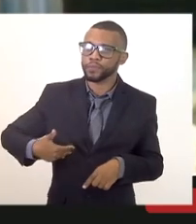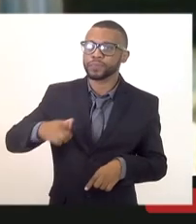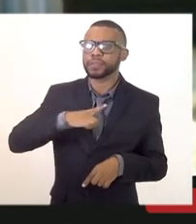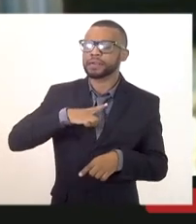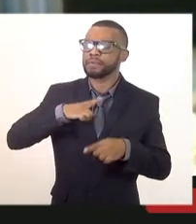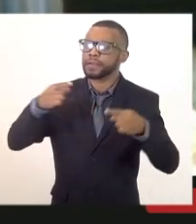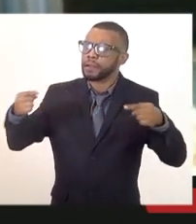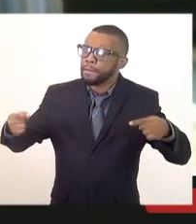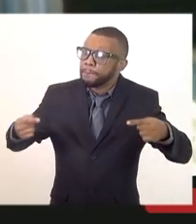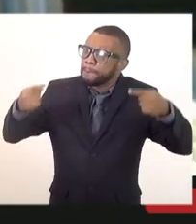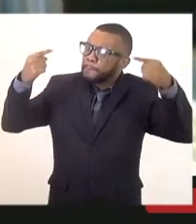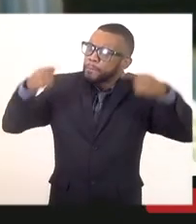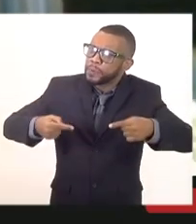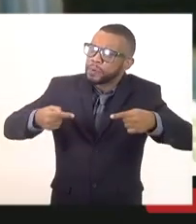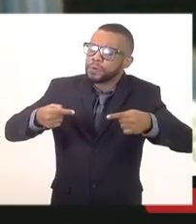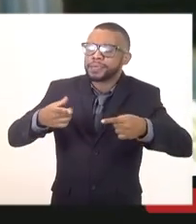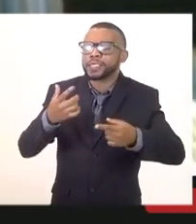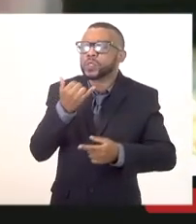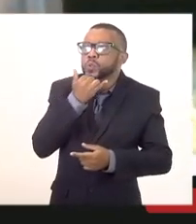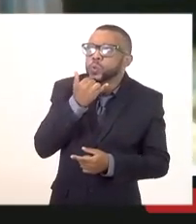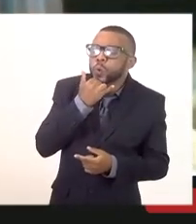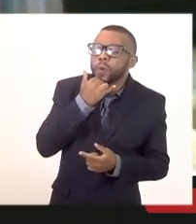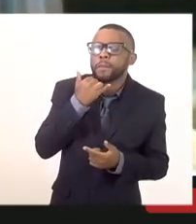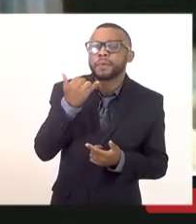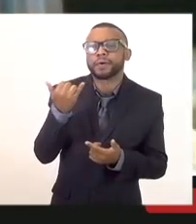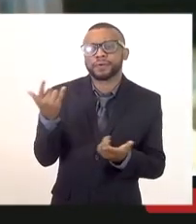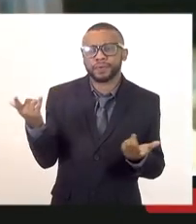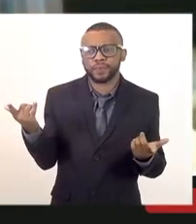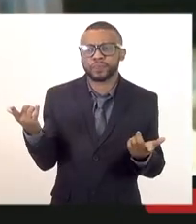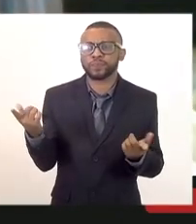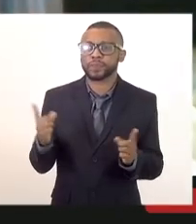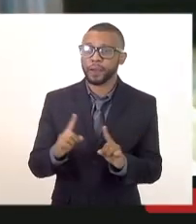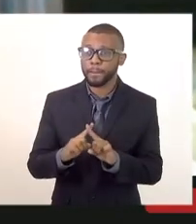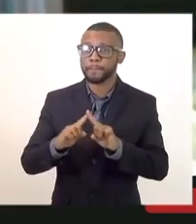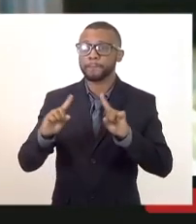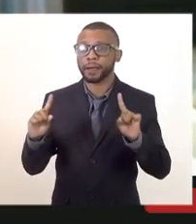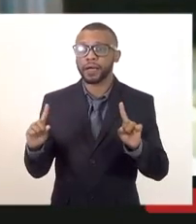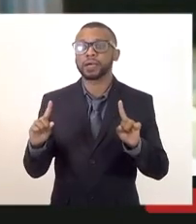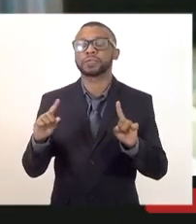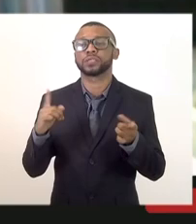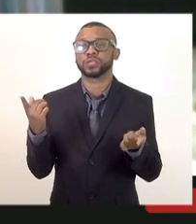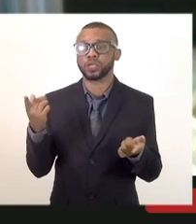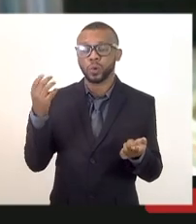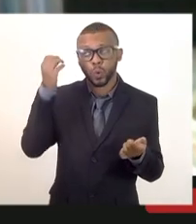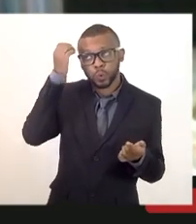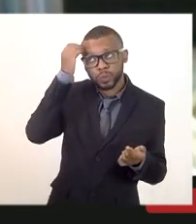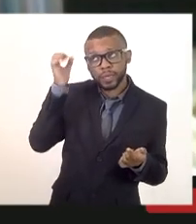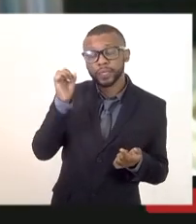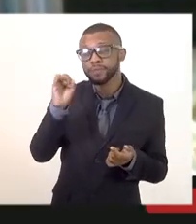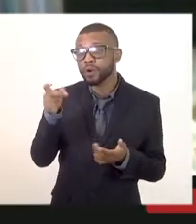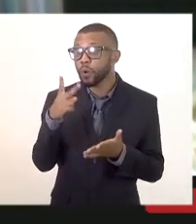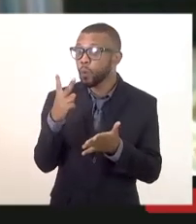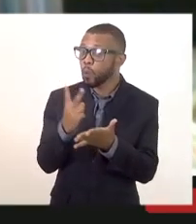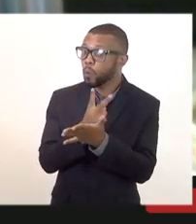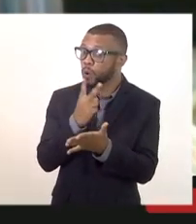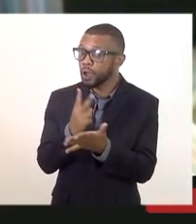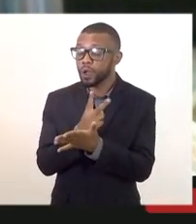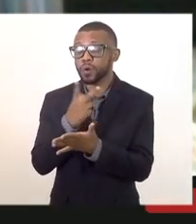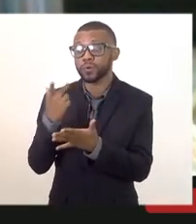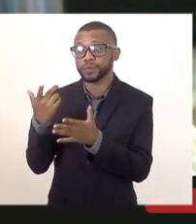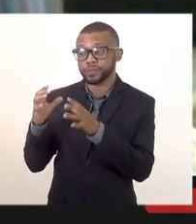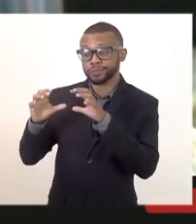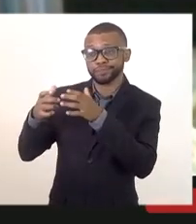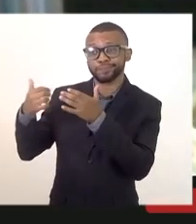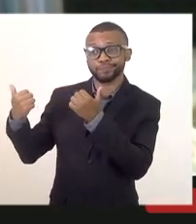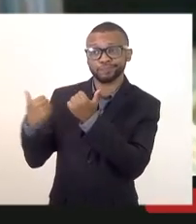impasse deputado Rodrigo Amorim queria pedir desculpa a vossa excelência mas eu não sei se foi um erro da minha assessoria ou um erro da